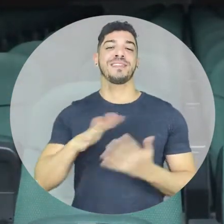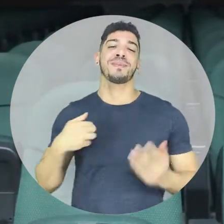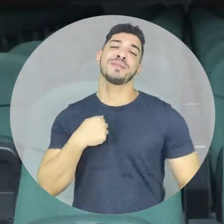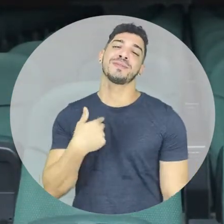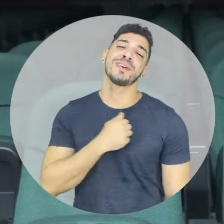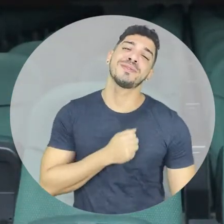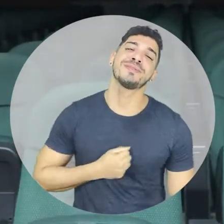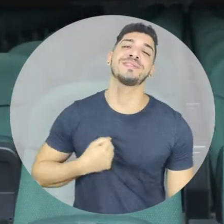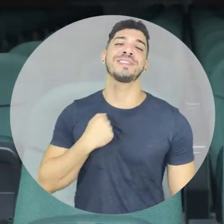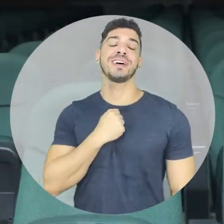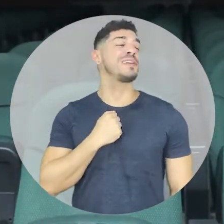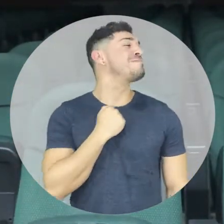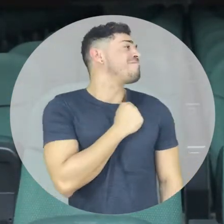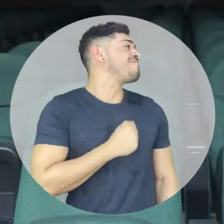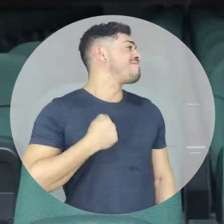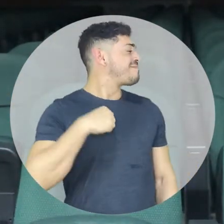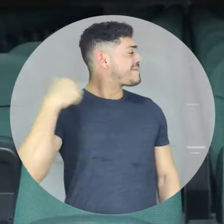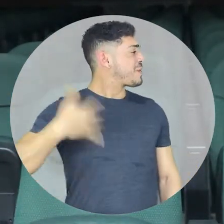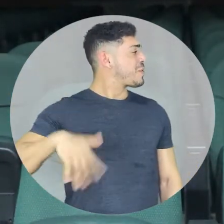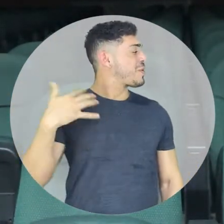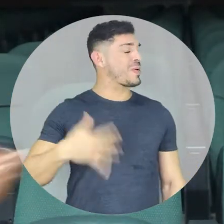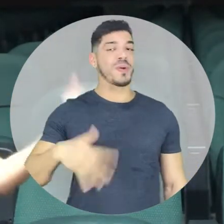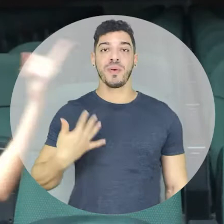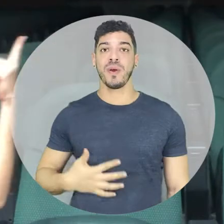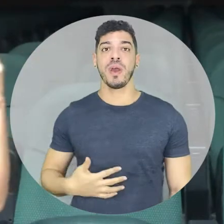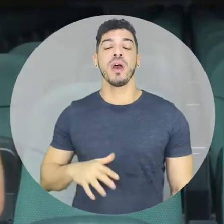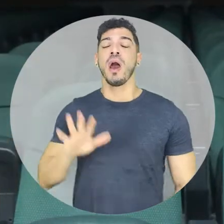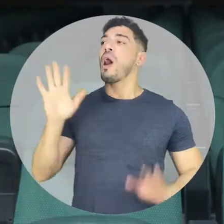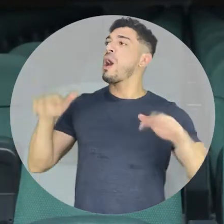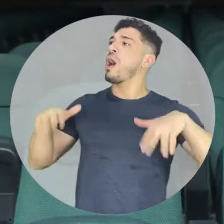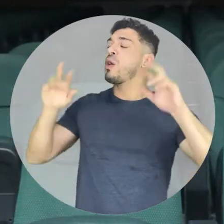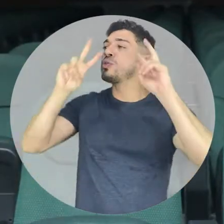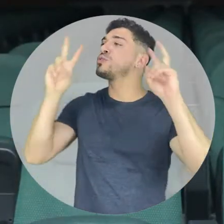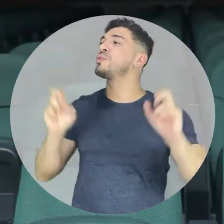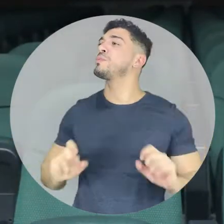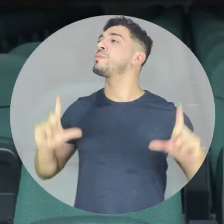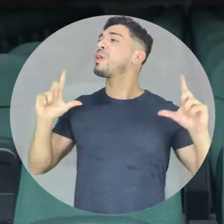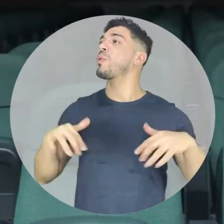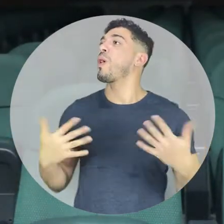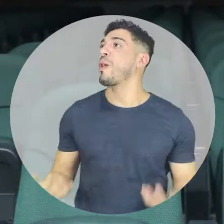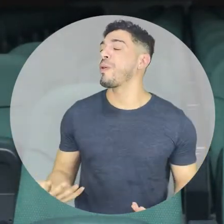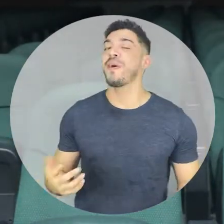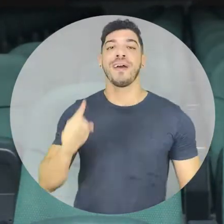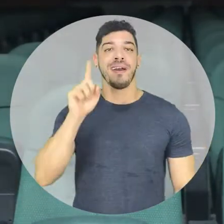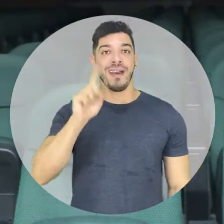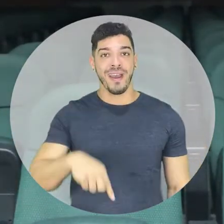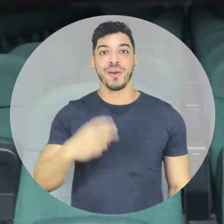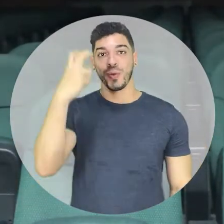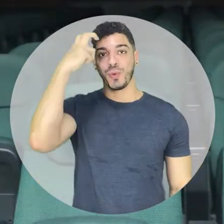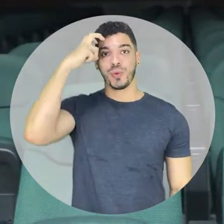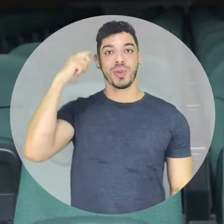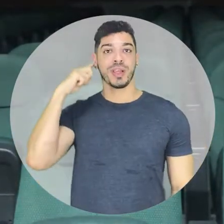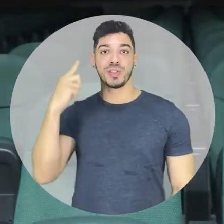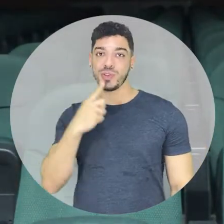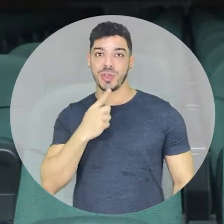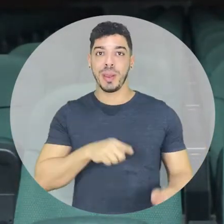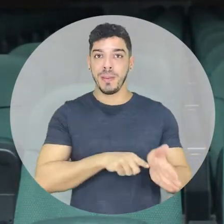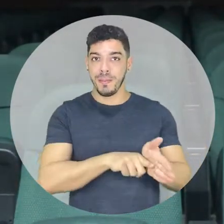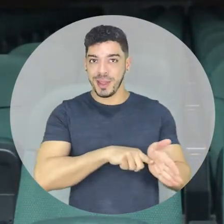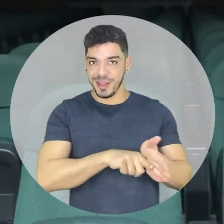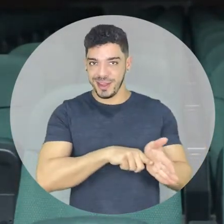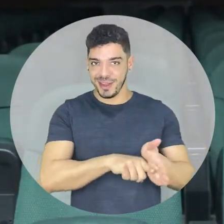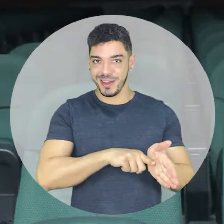já estava com saudade. Muita saudade mesmo! E na quarta-feira... Ei, o tema, Jean, vamos lembrar do tema! O tema Cultura Surda e Pesquisa